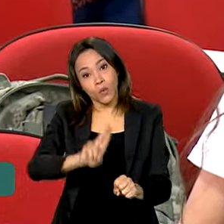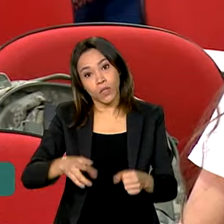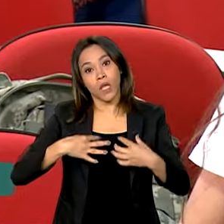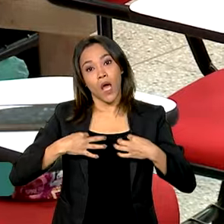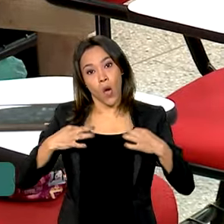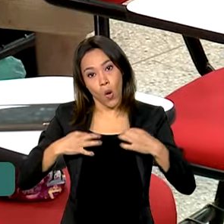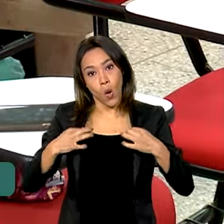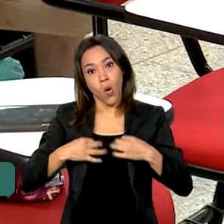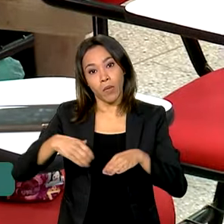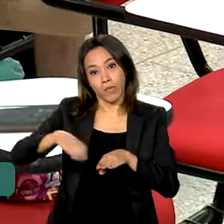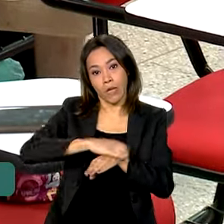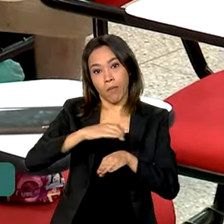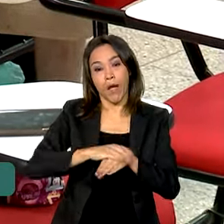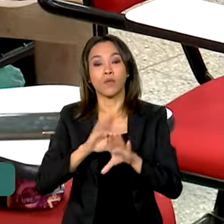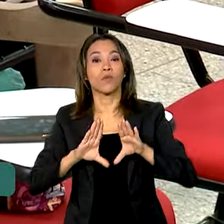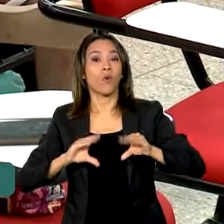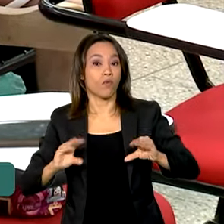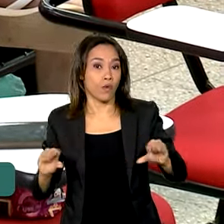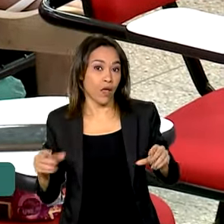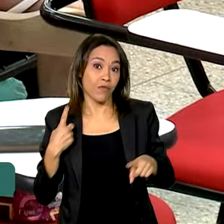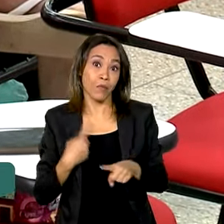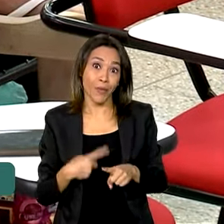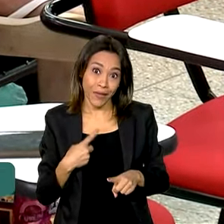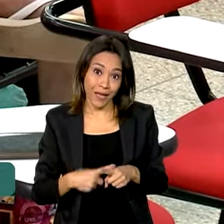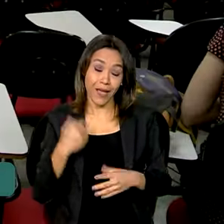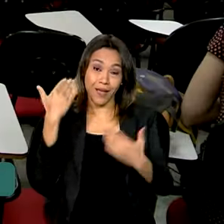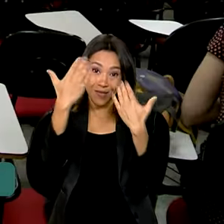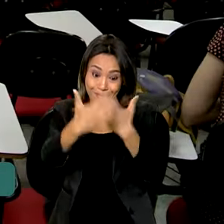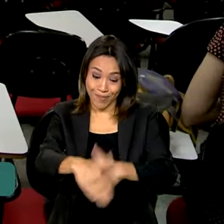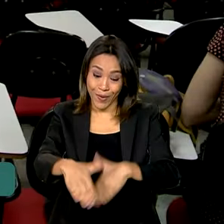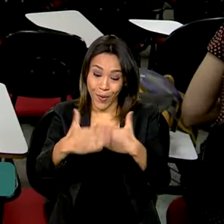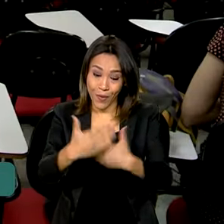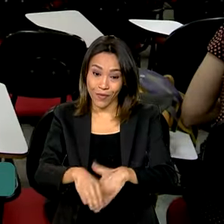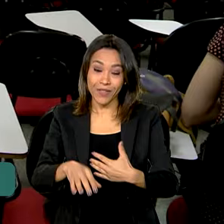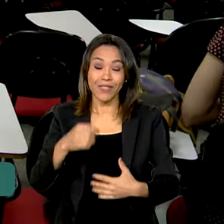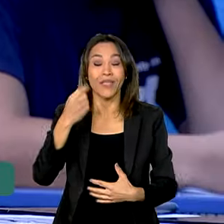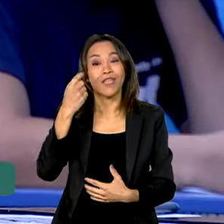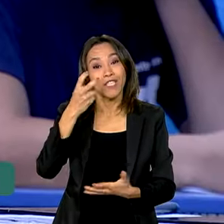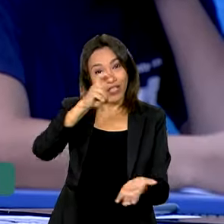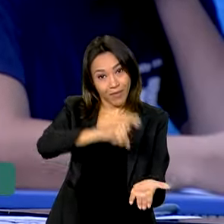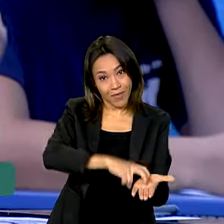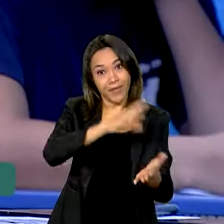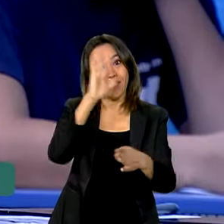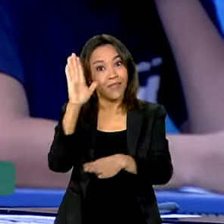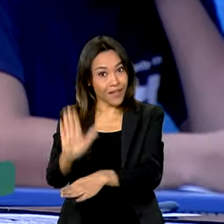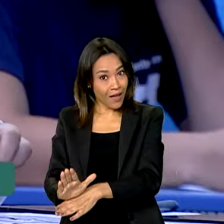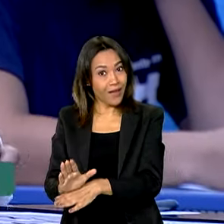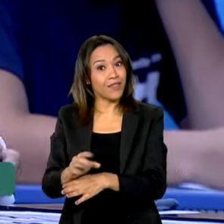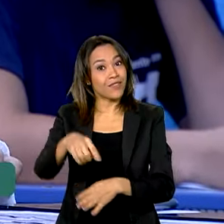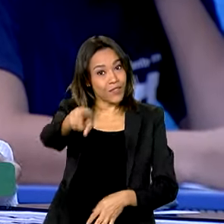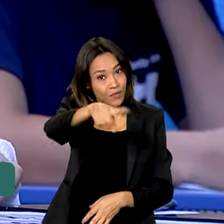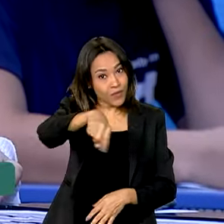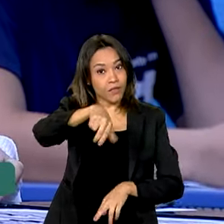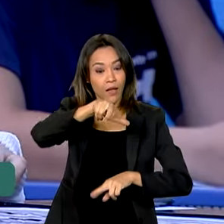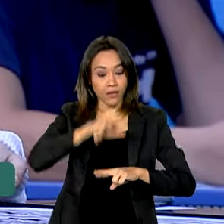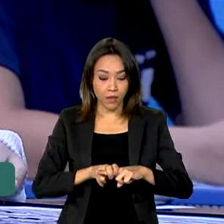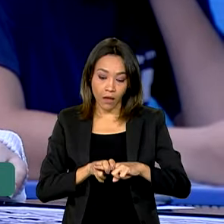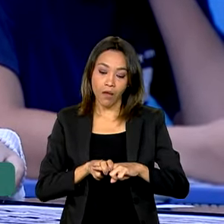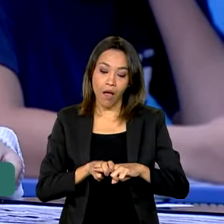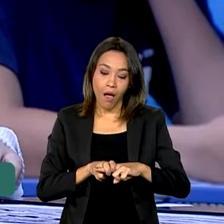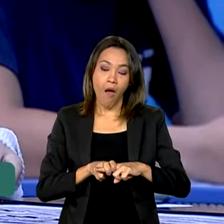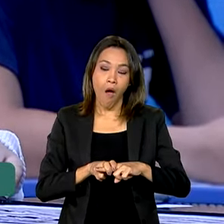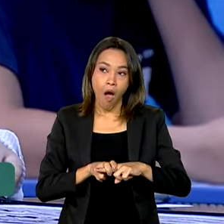confortáveis, já que as provas vão ser aplicadas nos dois turnos. E o candidato vai ficar sentado